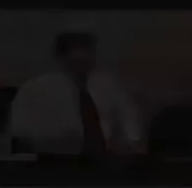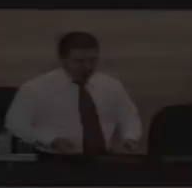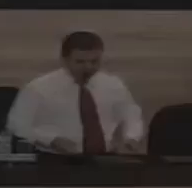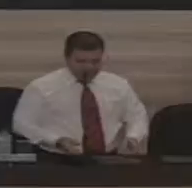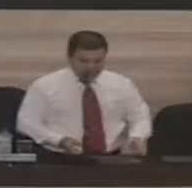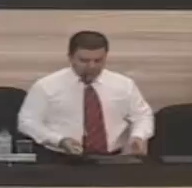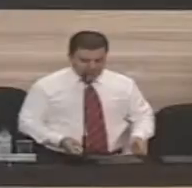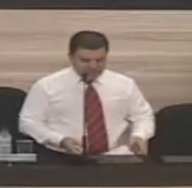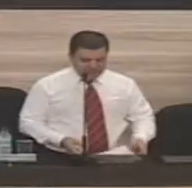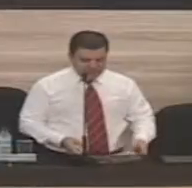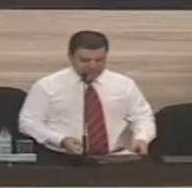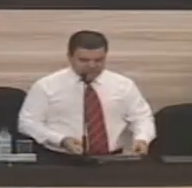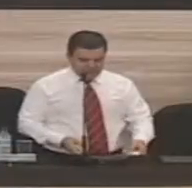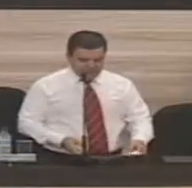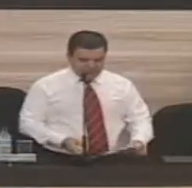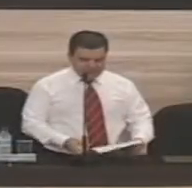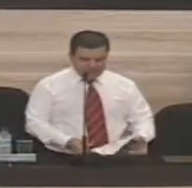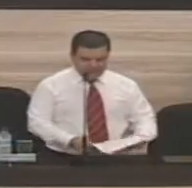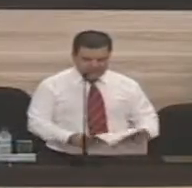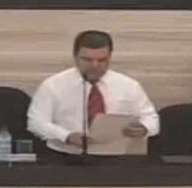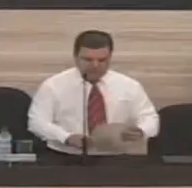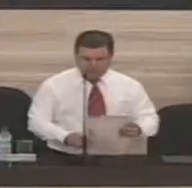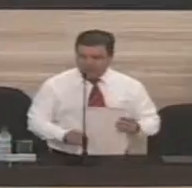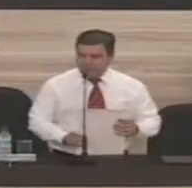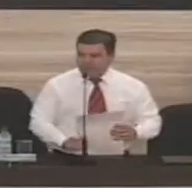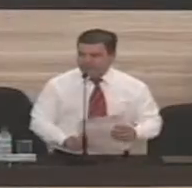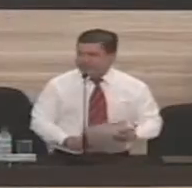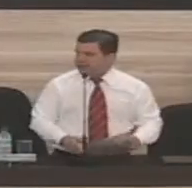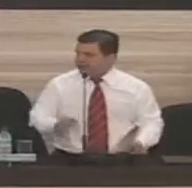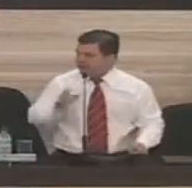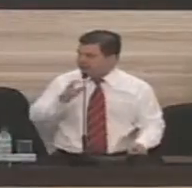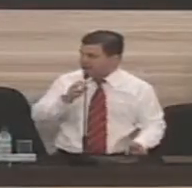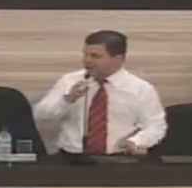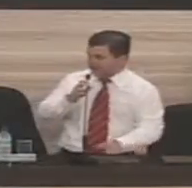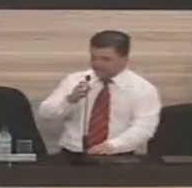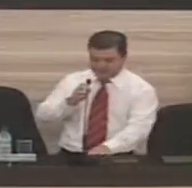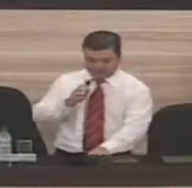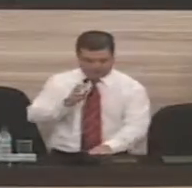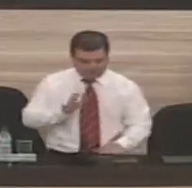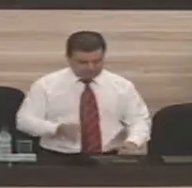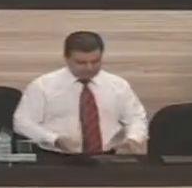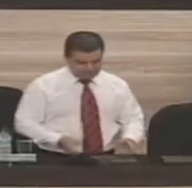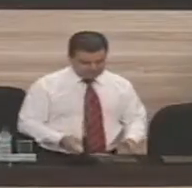Esta presidência solicita aos senhores que se levantem.